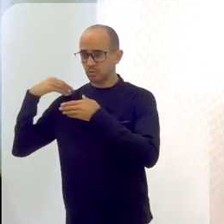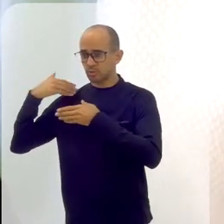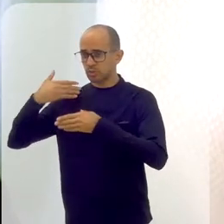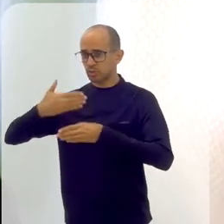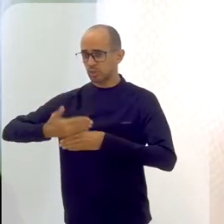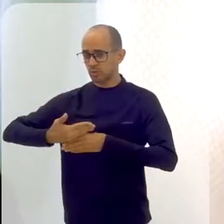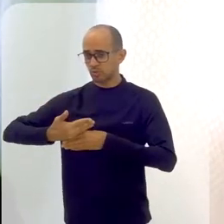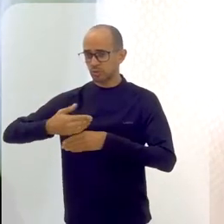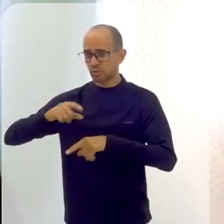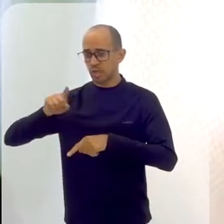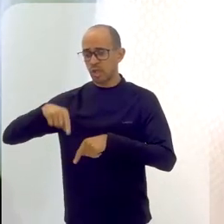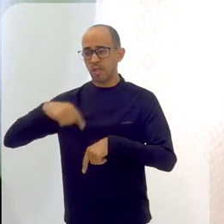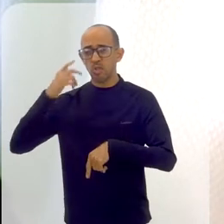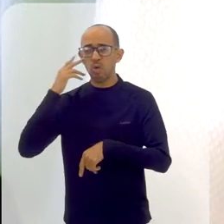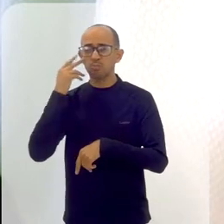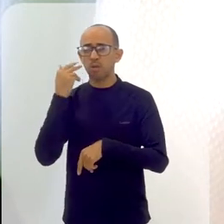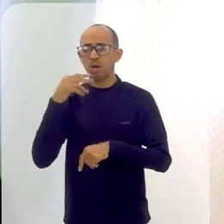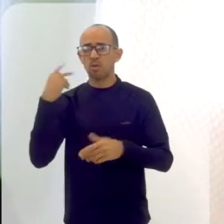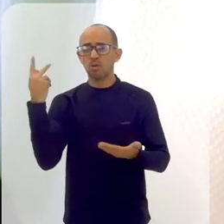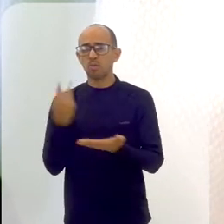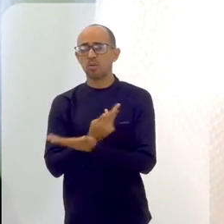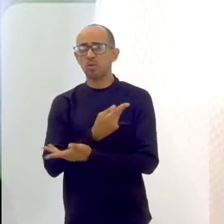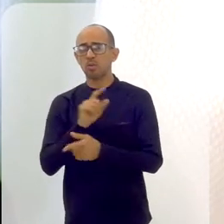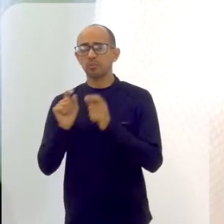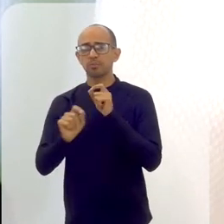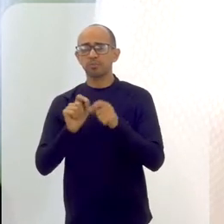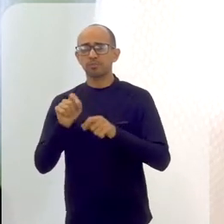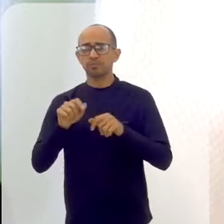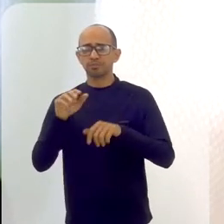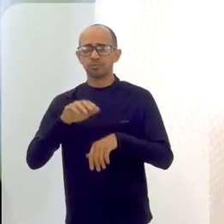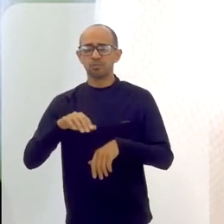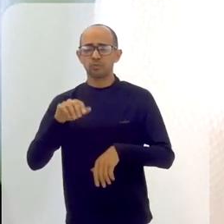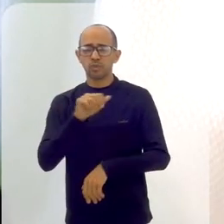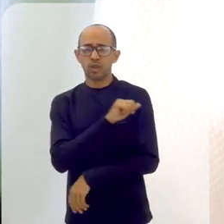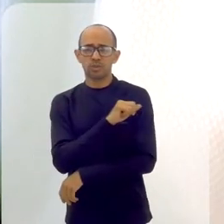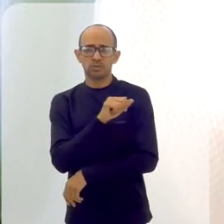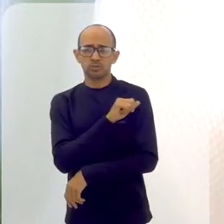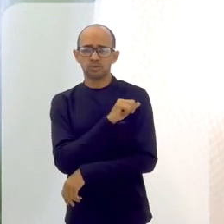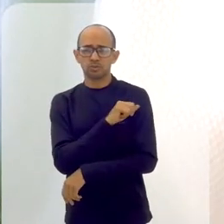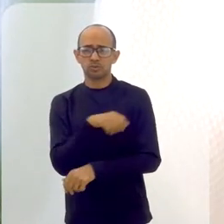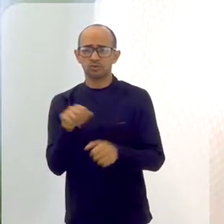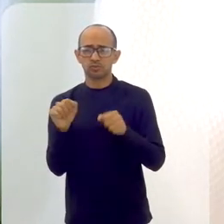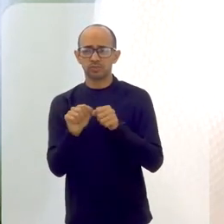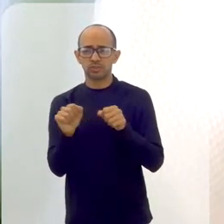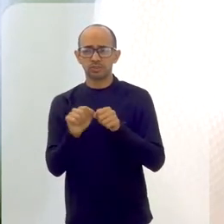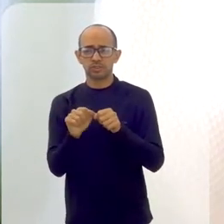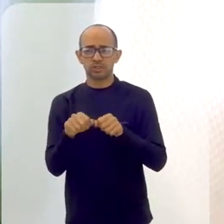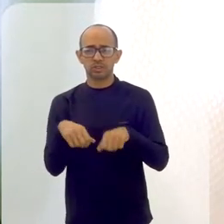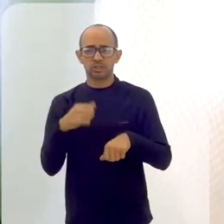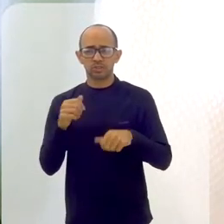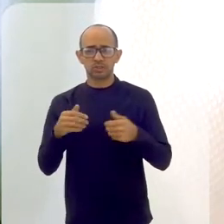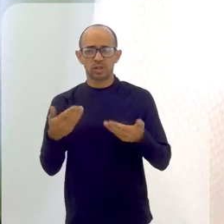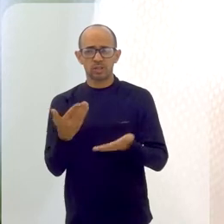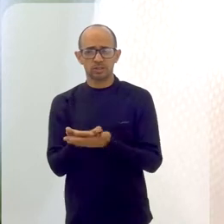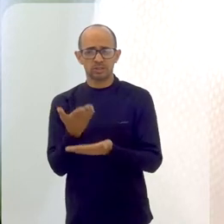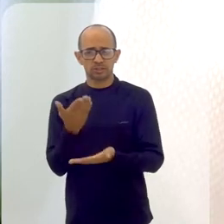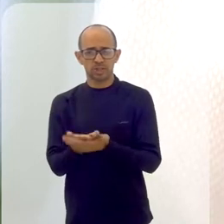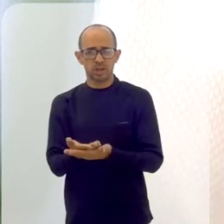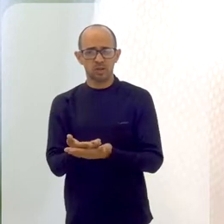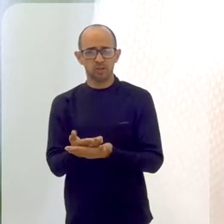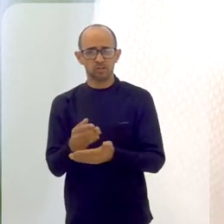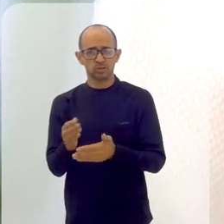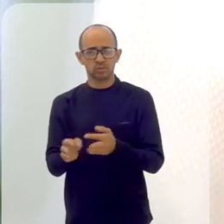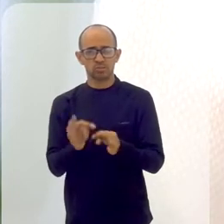anos que é muito comum os alunos acabarem fazendo da aula até como uma espécie de terapia